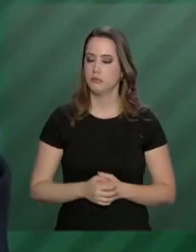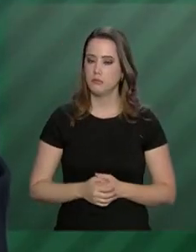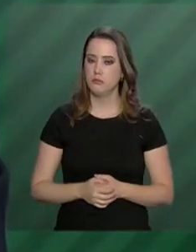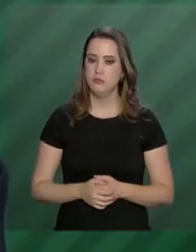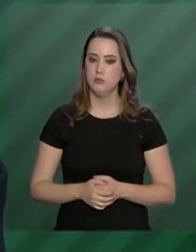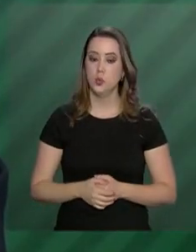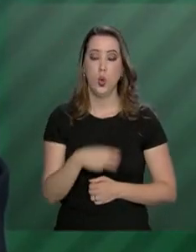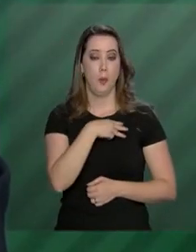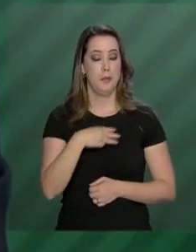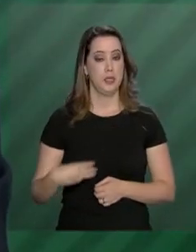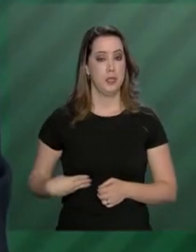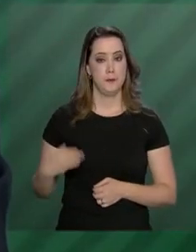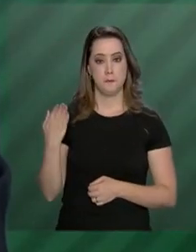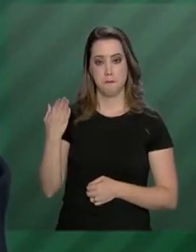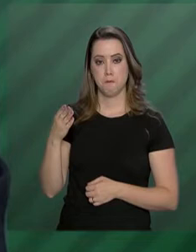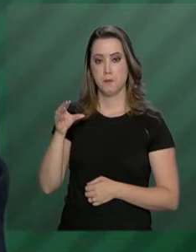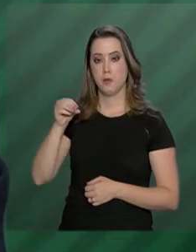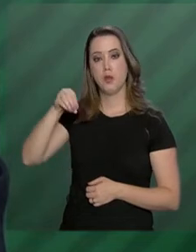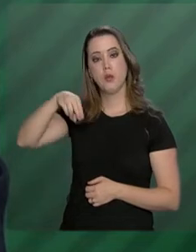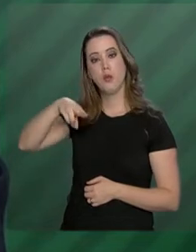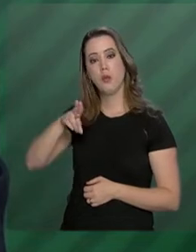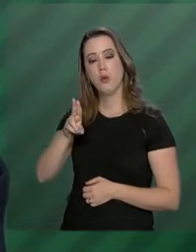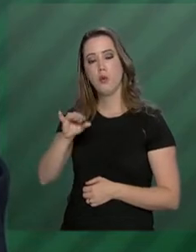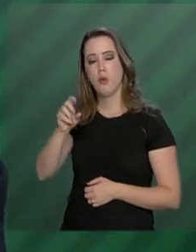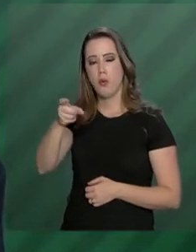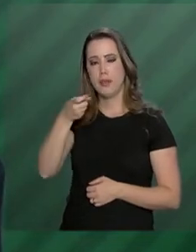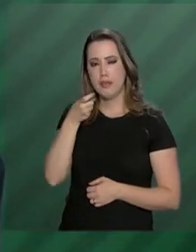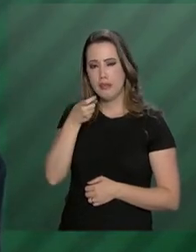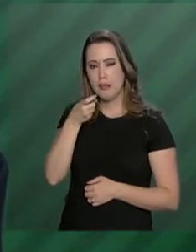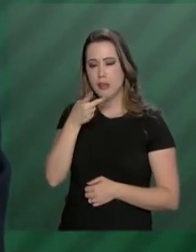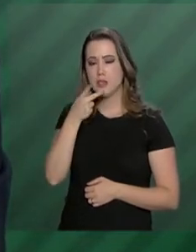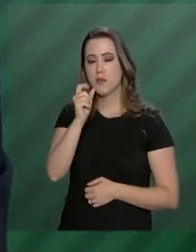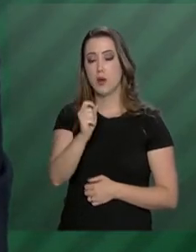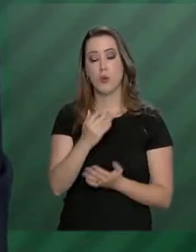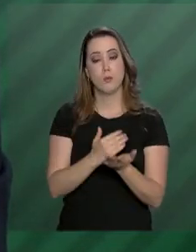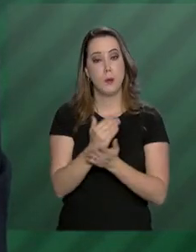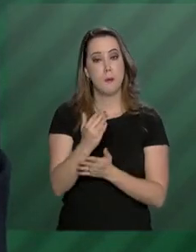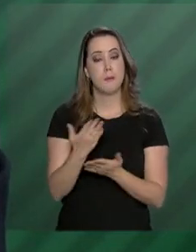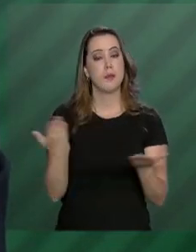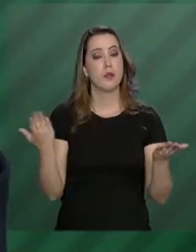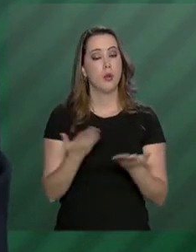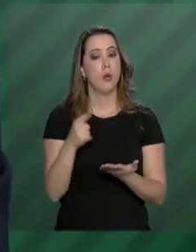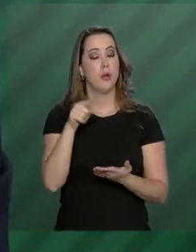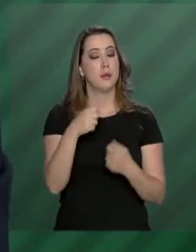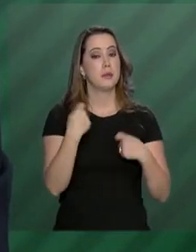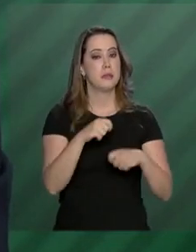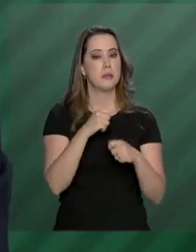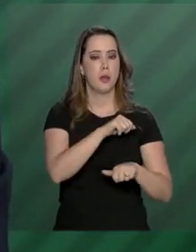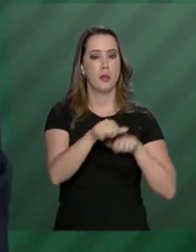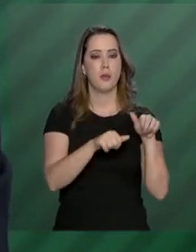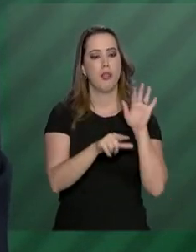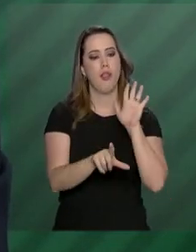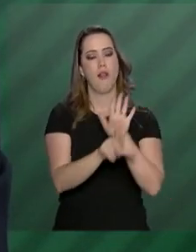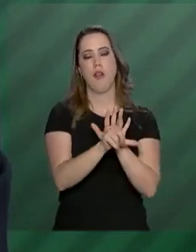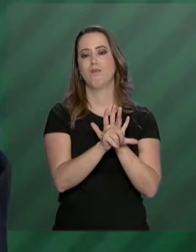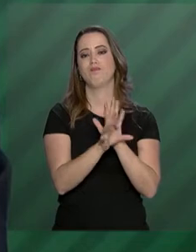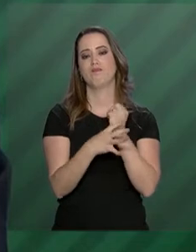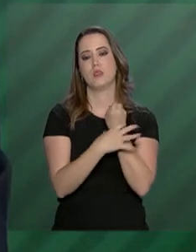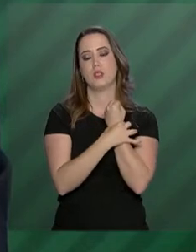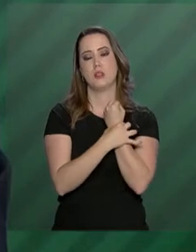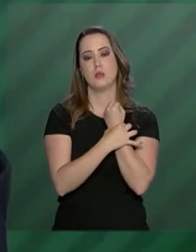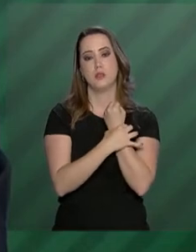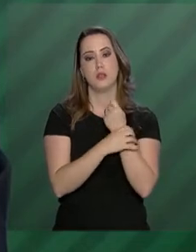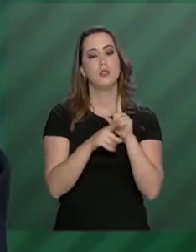ministro-chefe da Casa Civil, Onyx Lorenzoni, neste primeiro momento é preciso atualizar a lei de segurança de